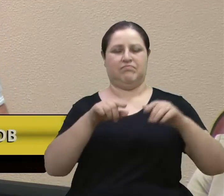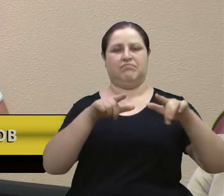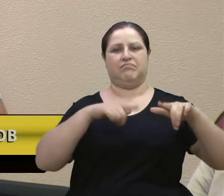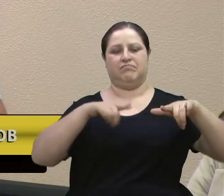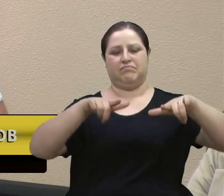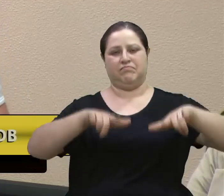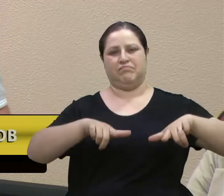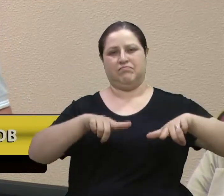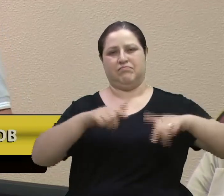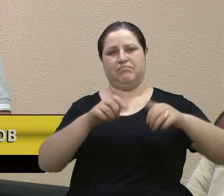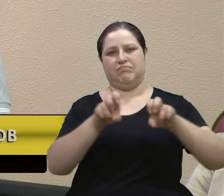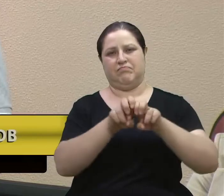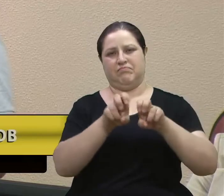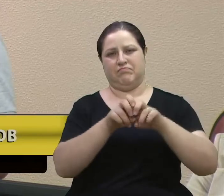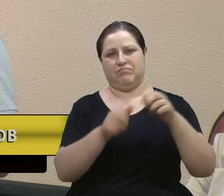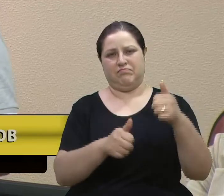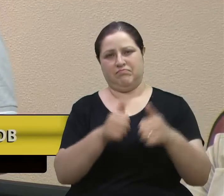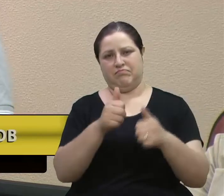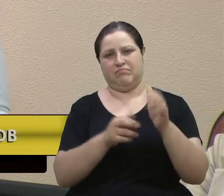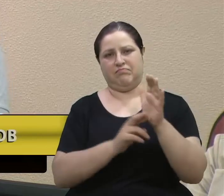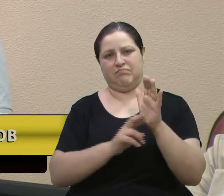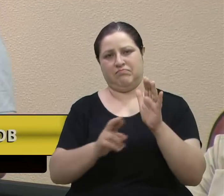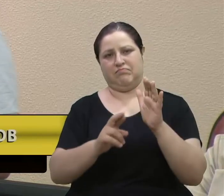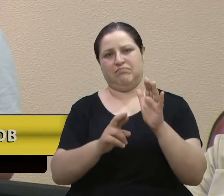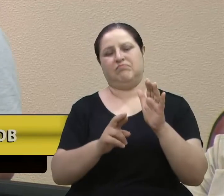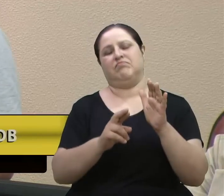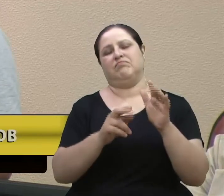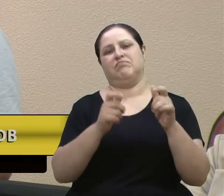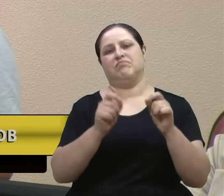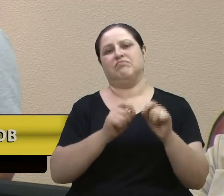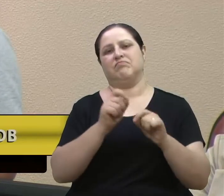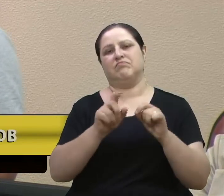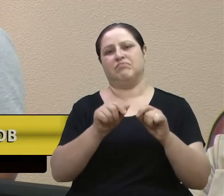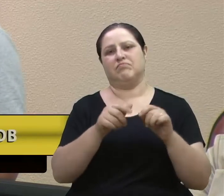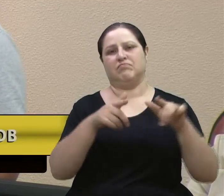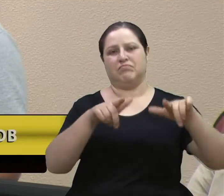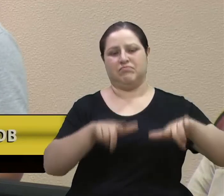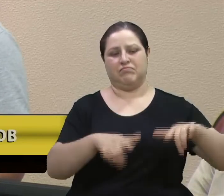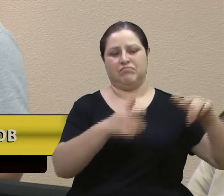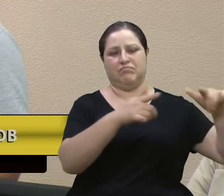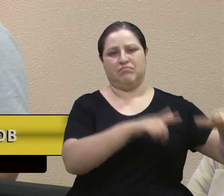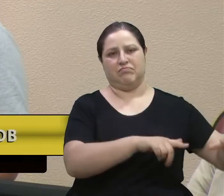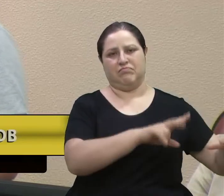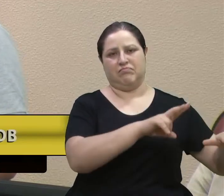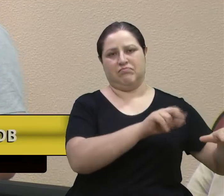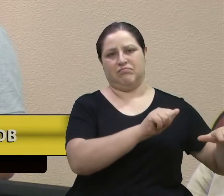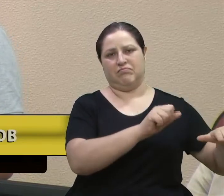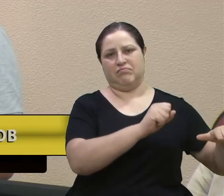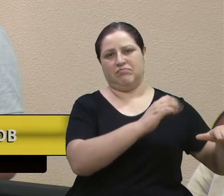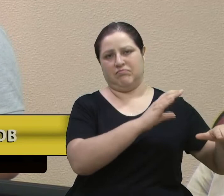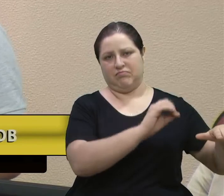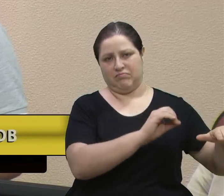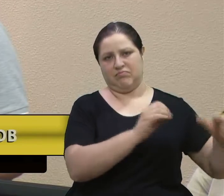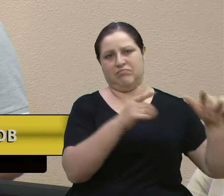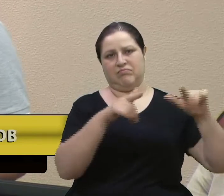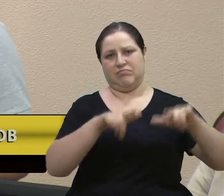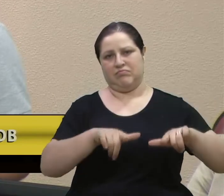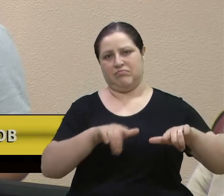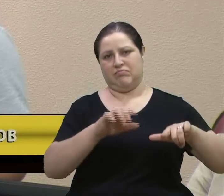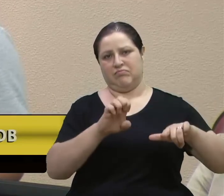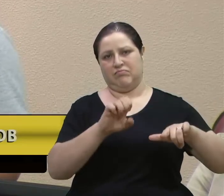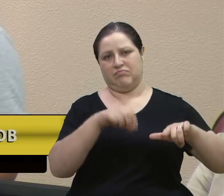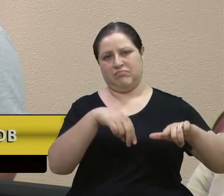representou para Caxias do Sul, através da Enxuta e do Vasco. Então, a gente fez essa emenda aqui e eu, obviamente, votarei sim e peço aos colegas que,